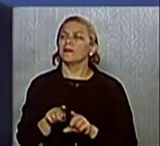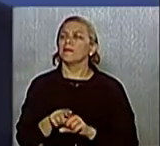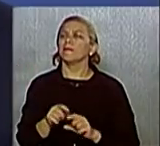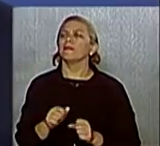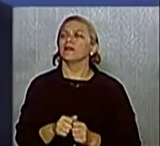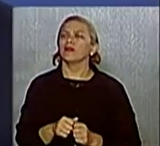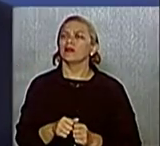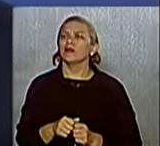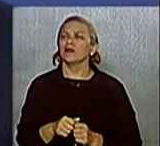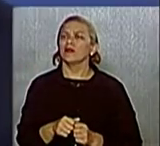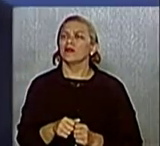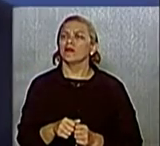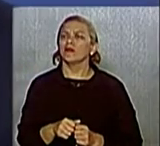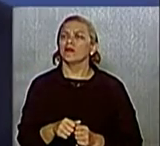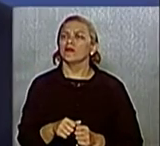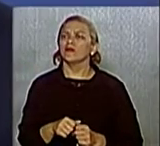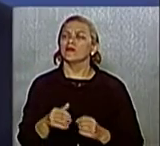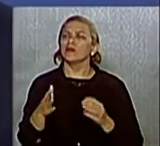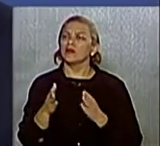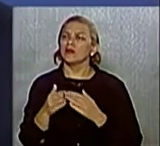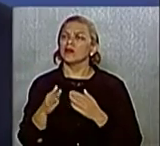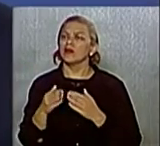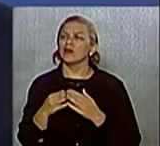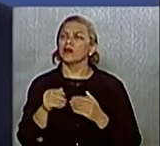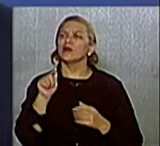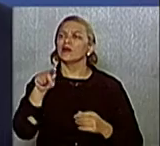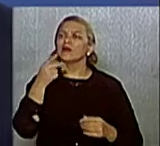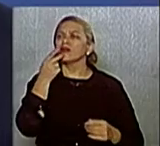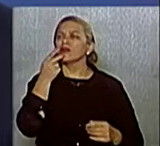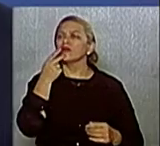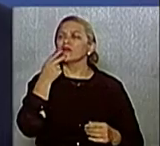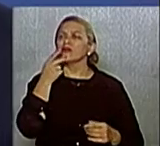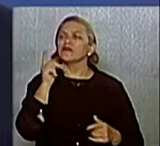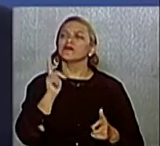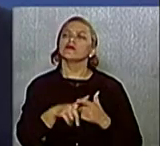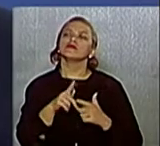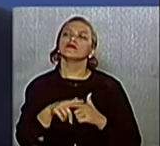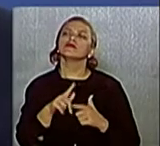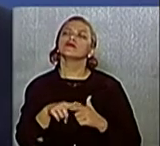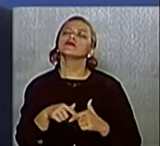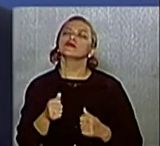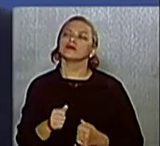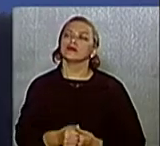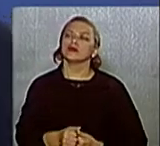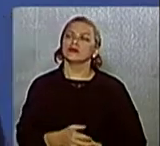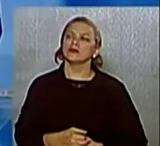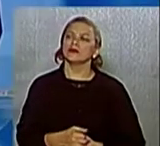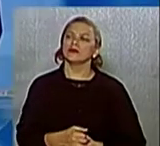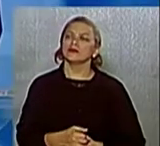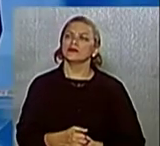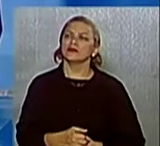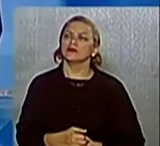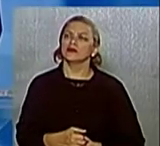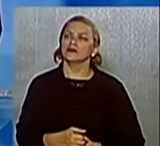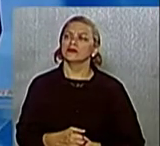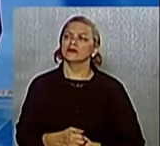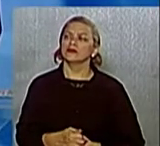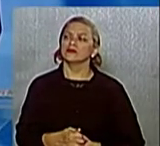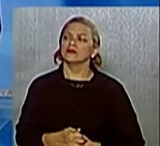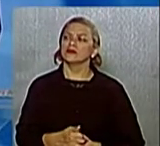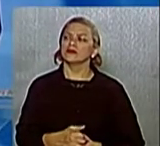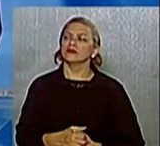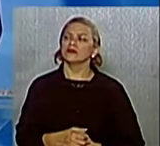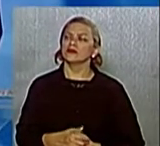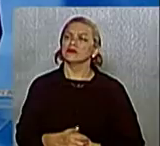praticamente não tratou o esgoto. Eu peço para o senhor comentar como é que é essa questão de zelar pelo patrimônio público. Dois minutos para a